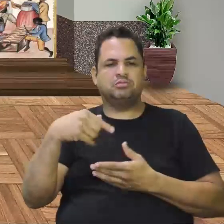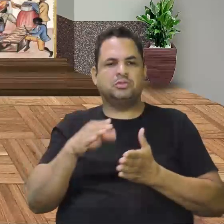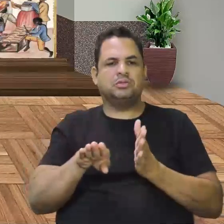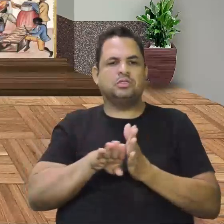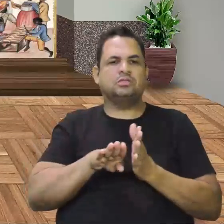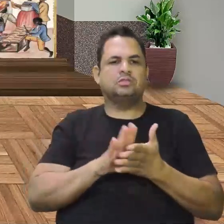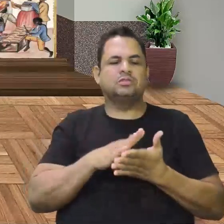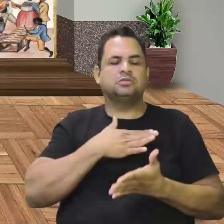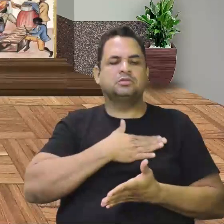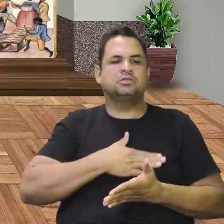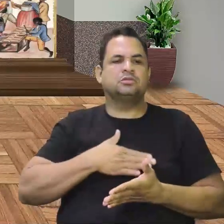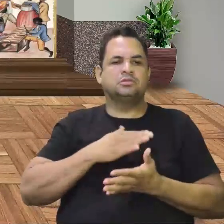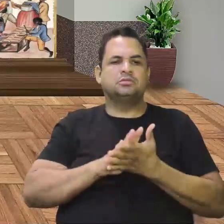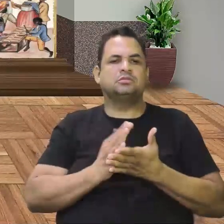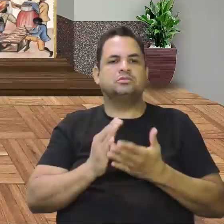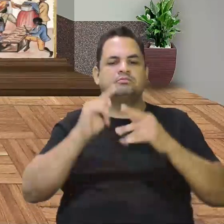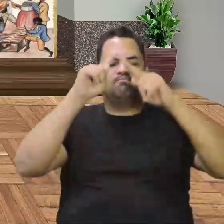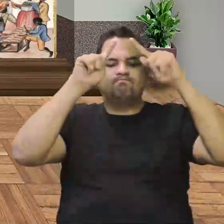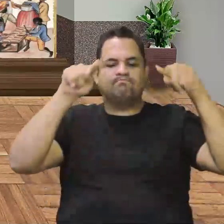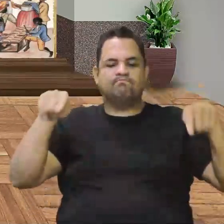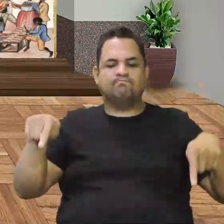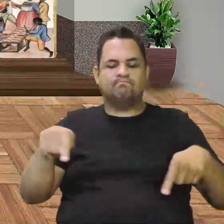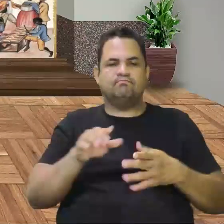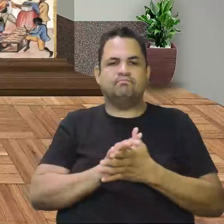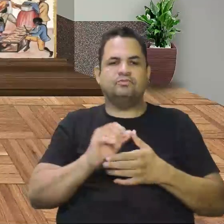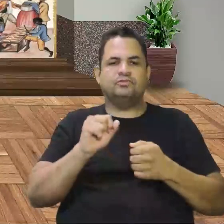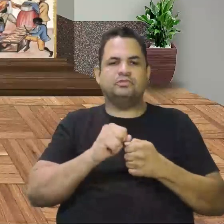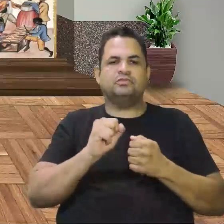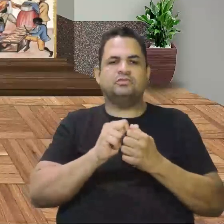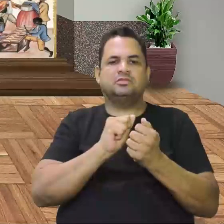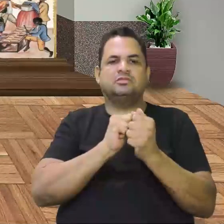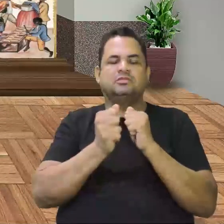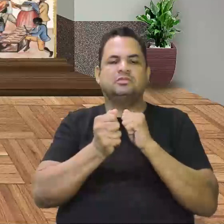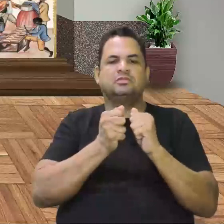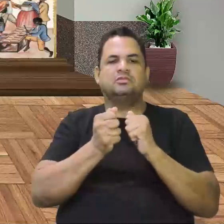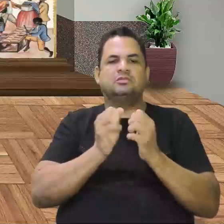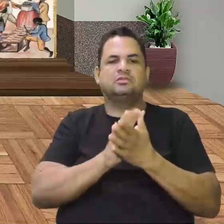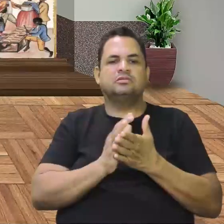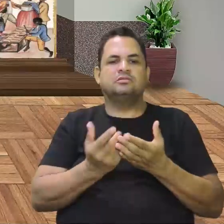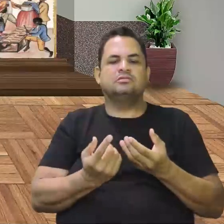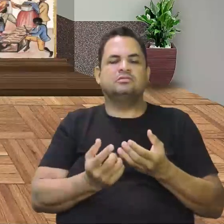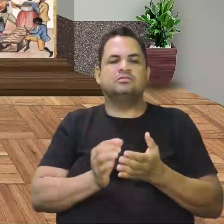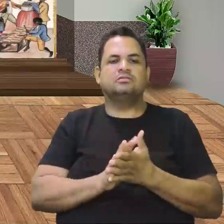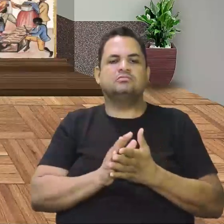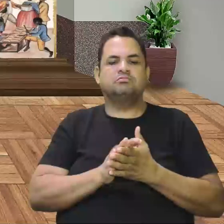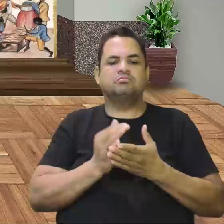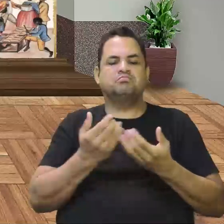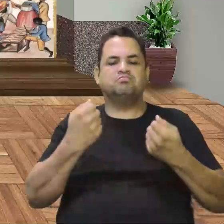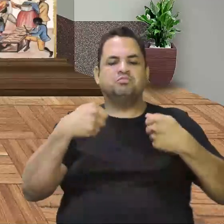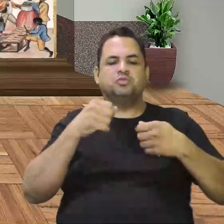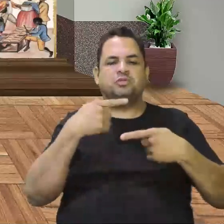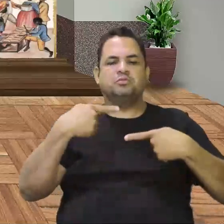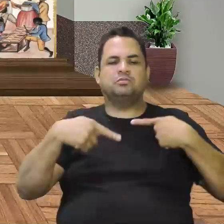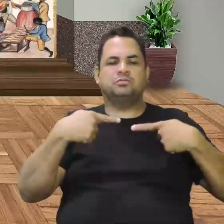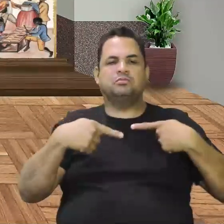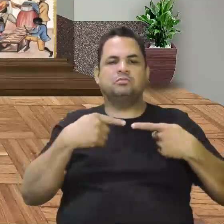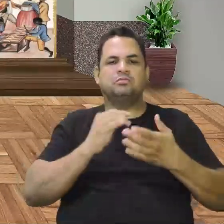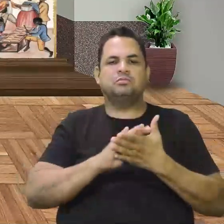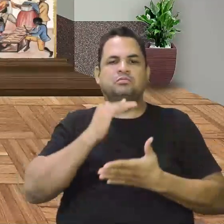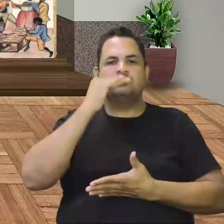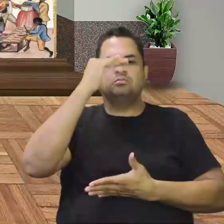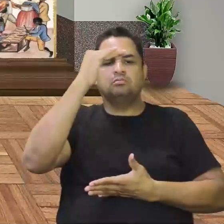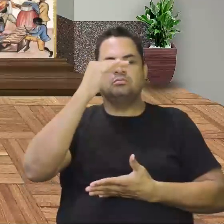dizer. E eles estão aqui fazendo esse controle. Amplos poderes políticos. O poder político maior era um dos